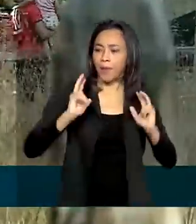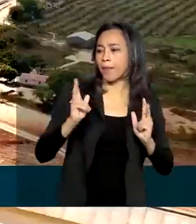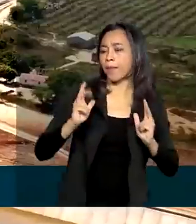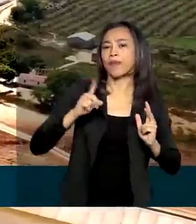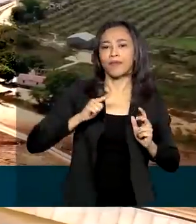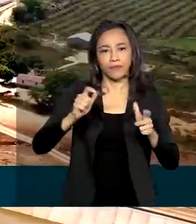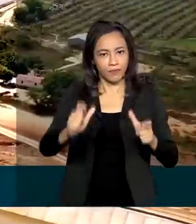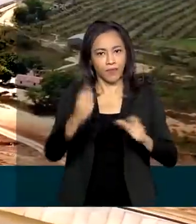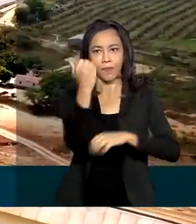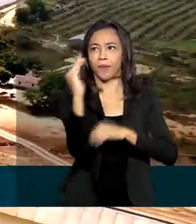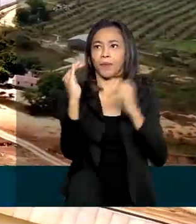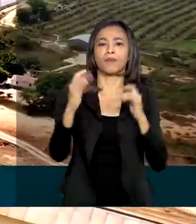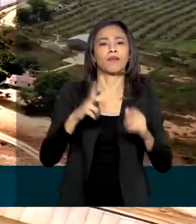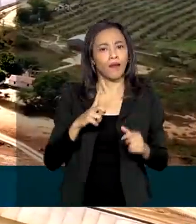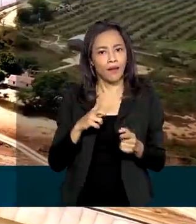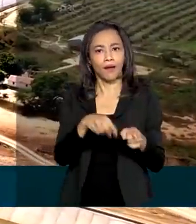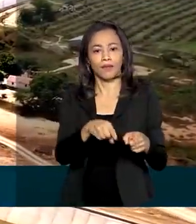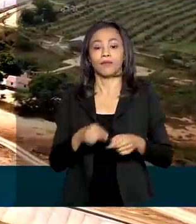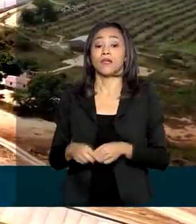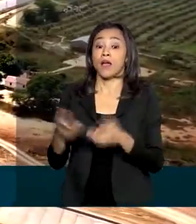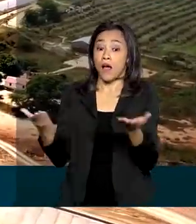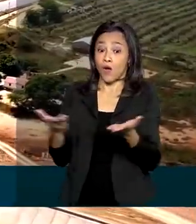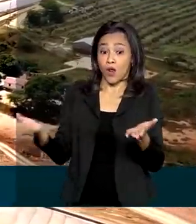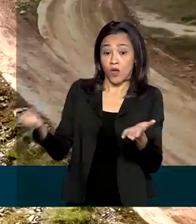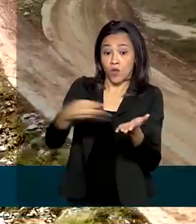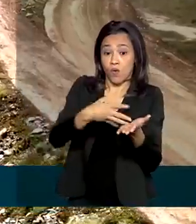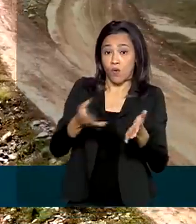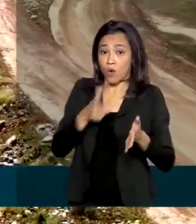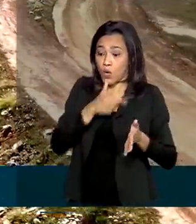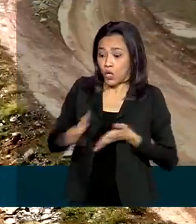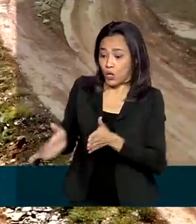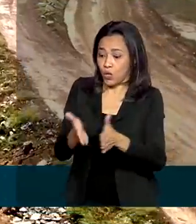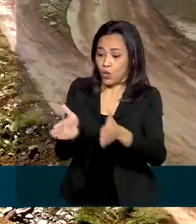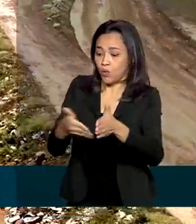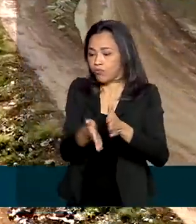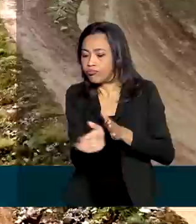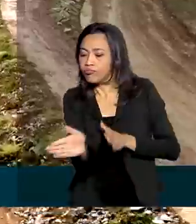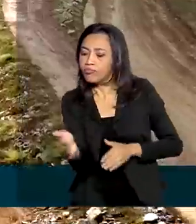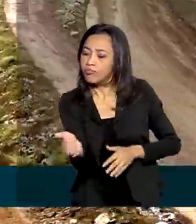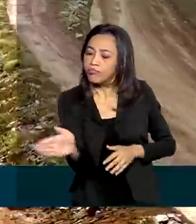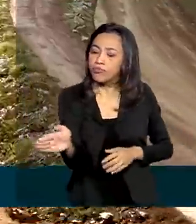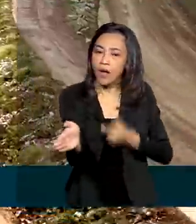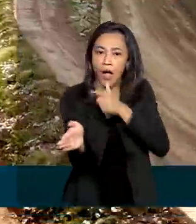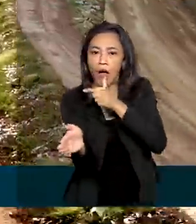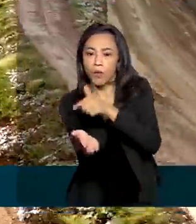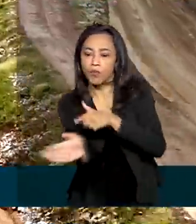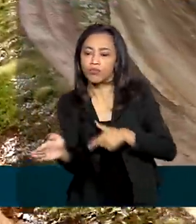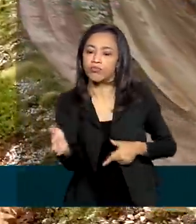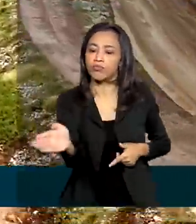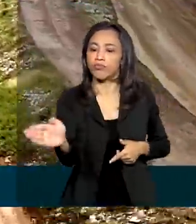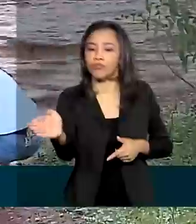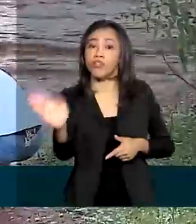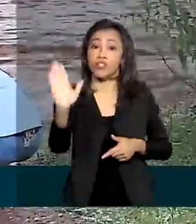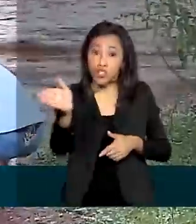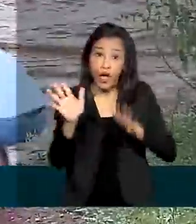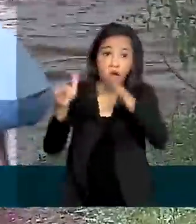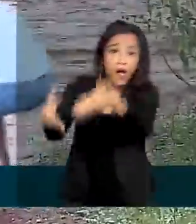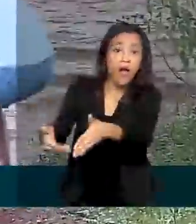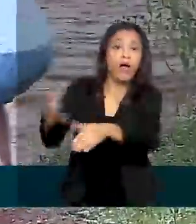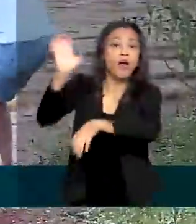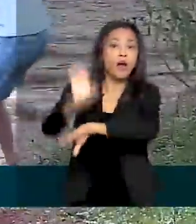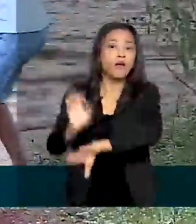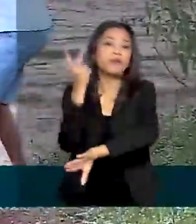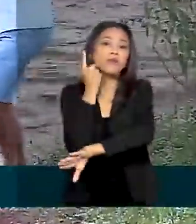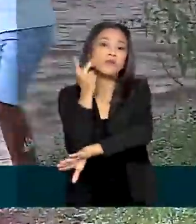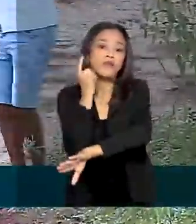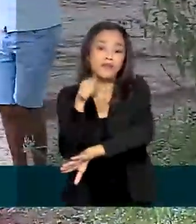mudando com a chegada do São Francisco. Com a finalização do Eixo Norte, a água do Velho Chico já está no Ceará. Momento